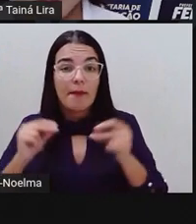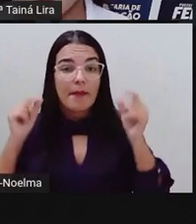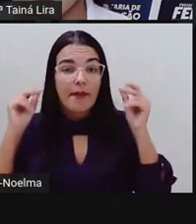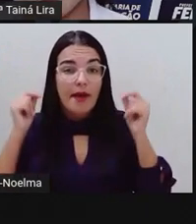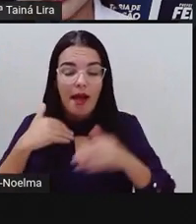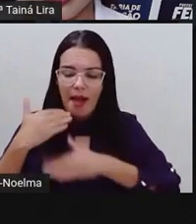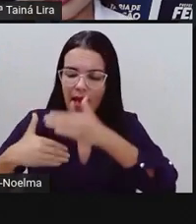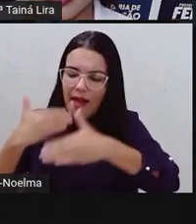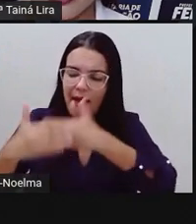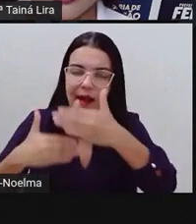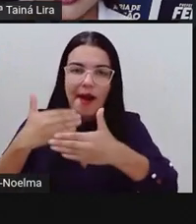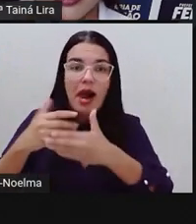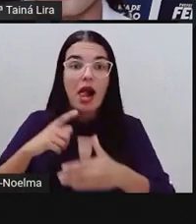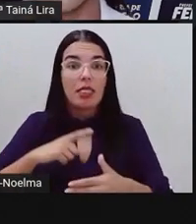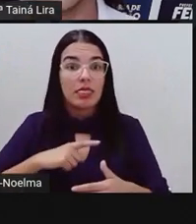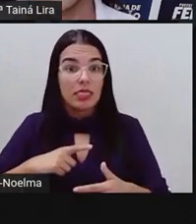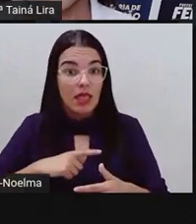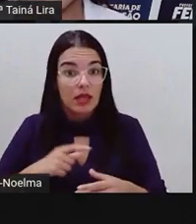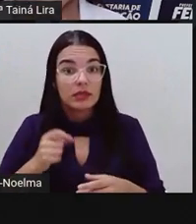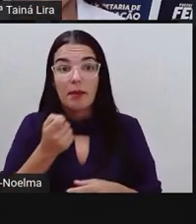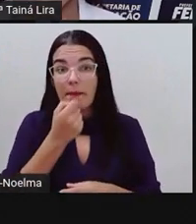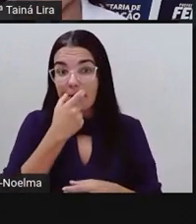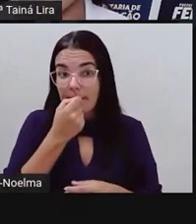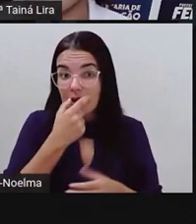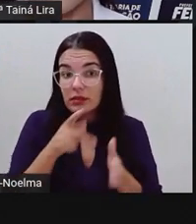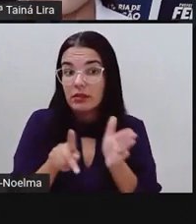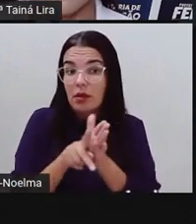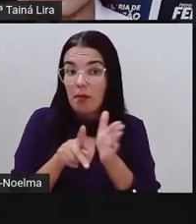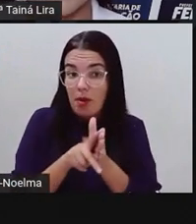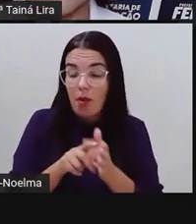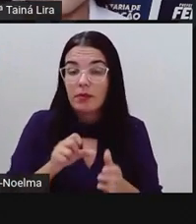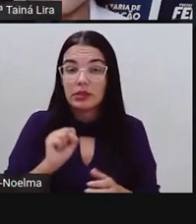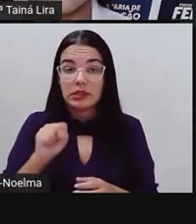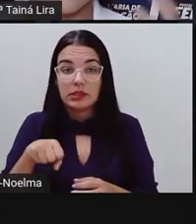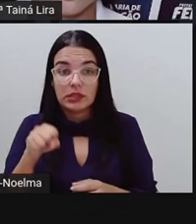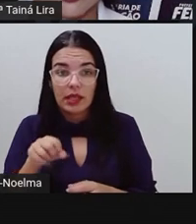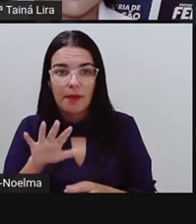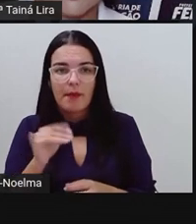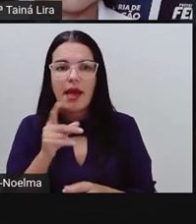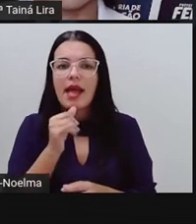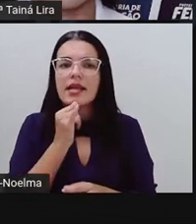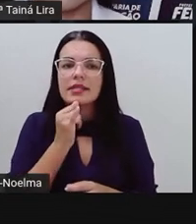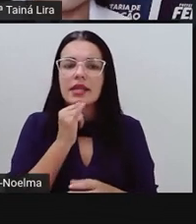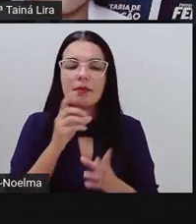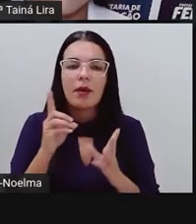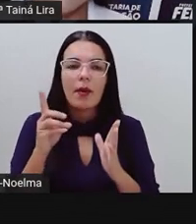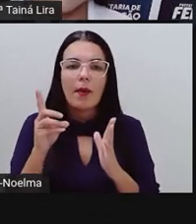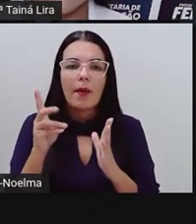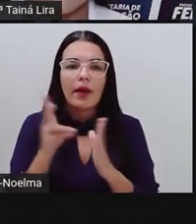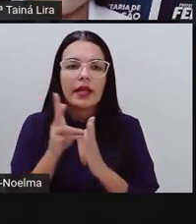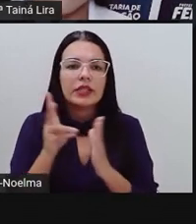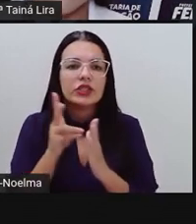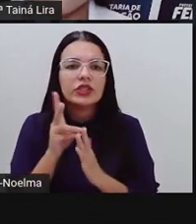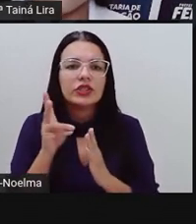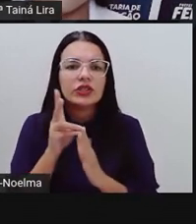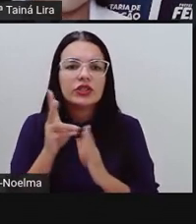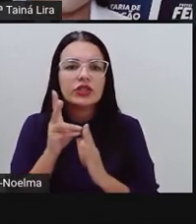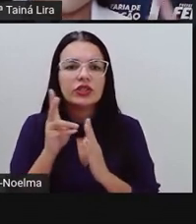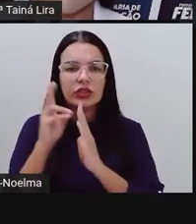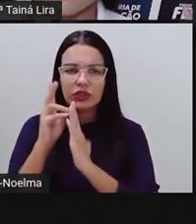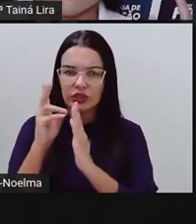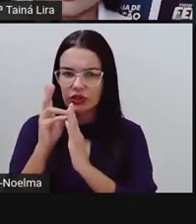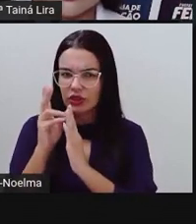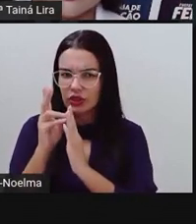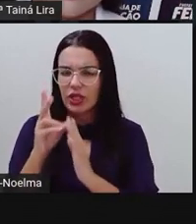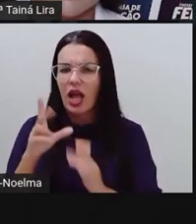realmente propriedades medicinais. Então, por exemplo, os indígenas mesmo são, né, um dos